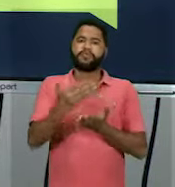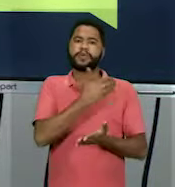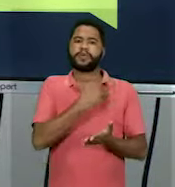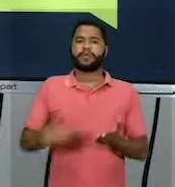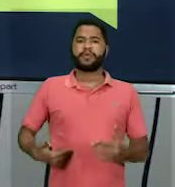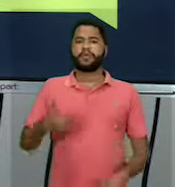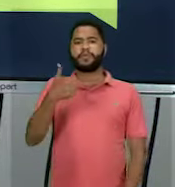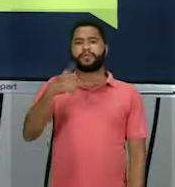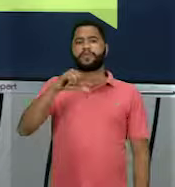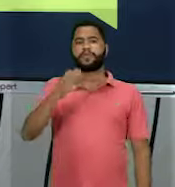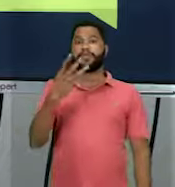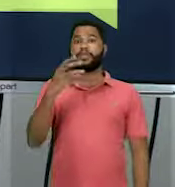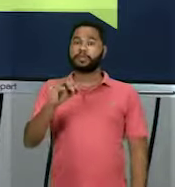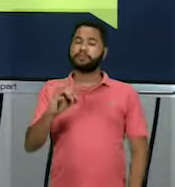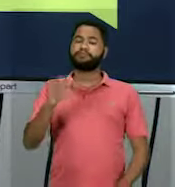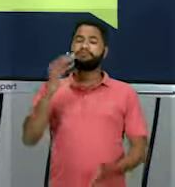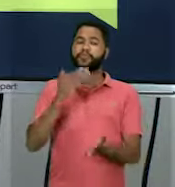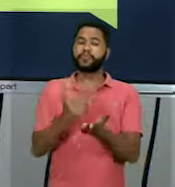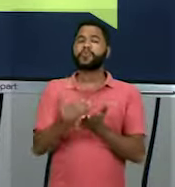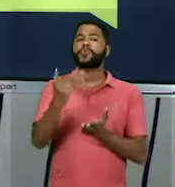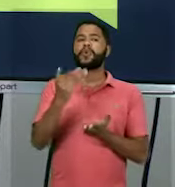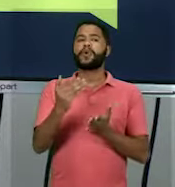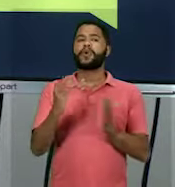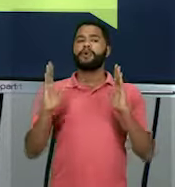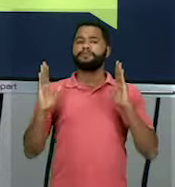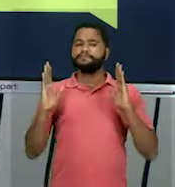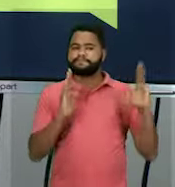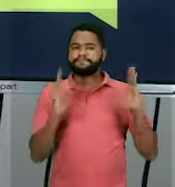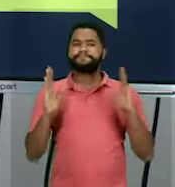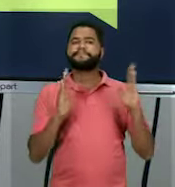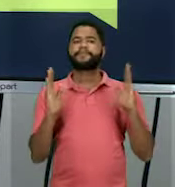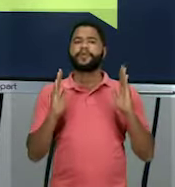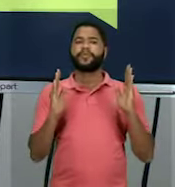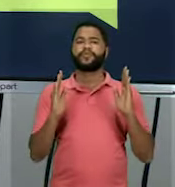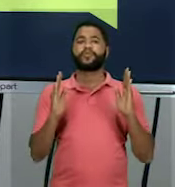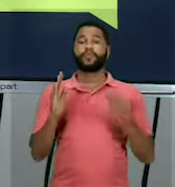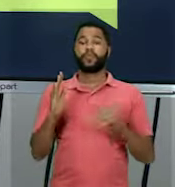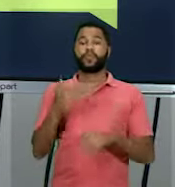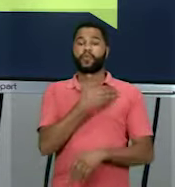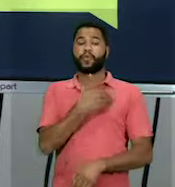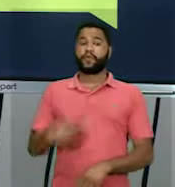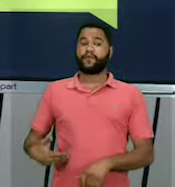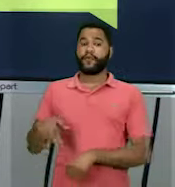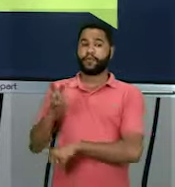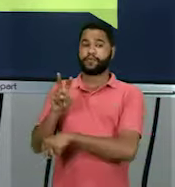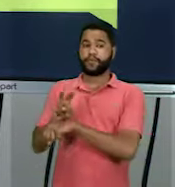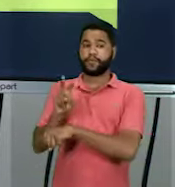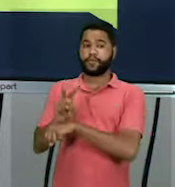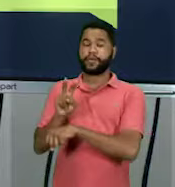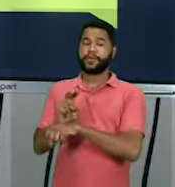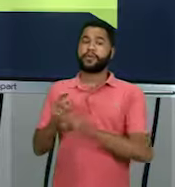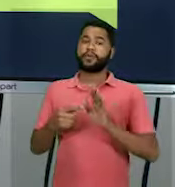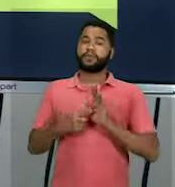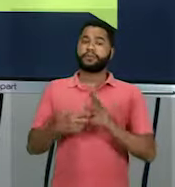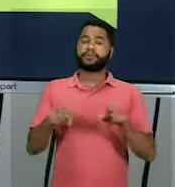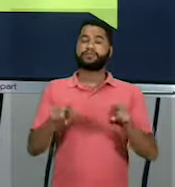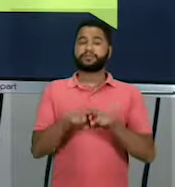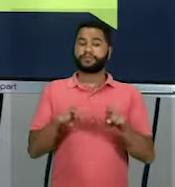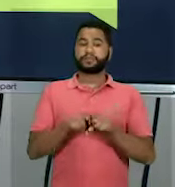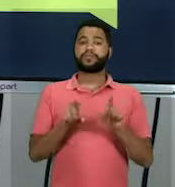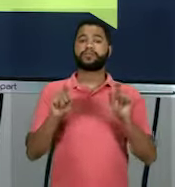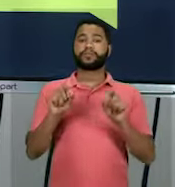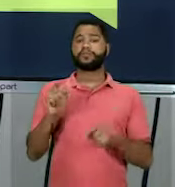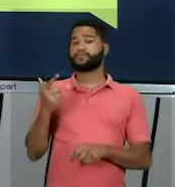1930, dando início a essa fase do governo provisório, né, que ele vai demonstrar ali, inclusive, também,